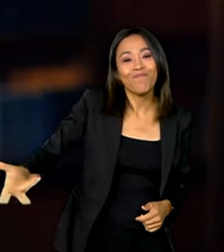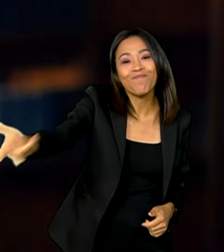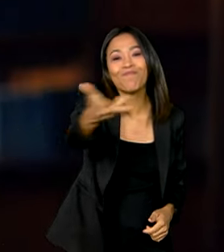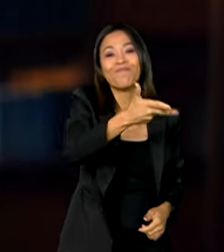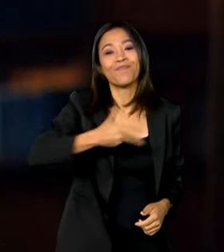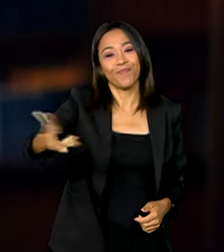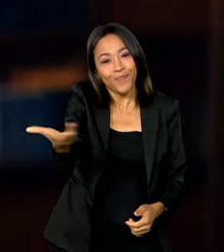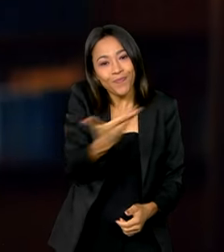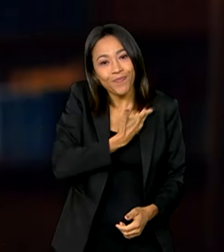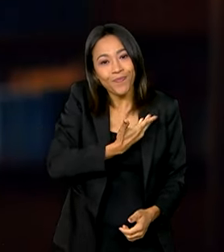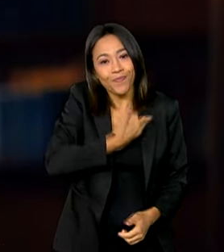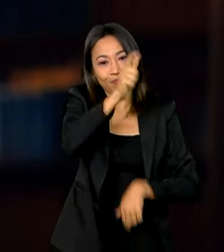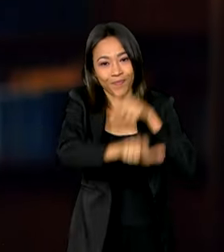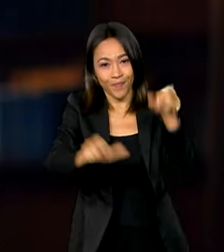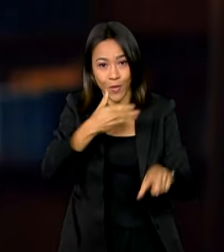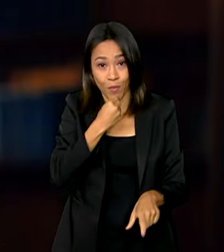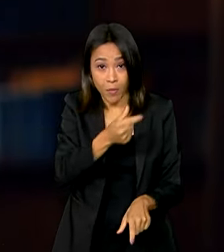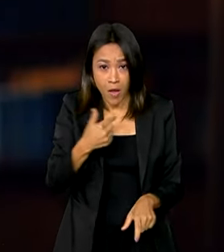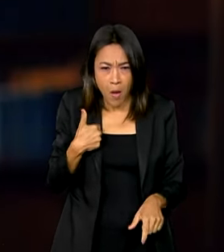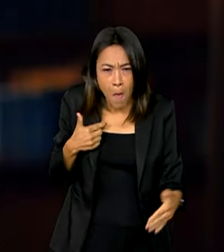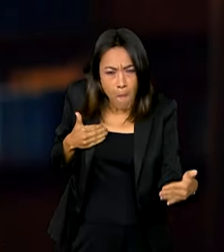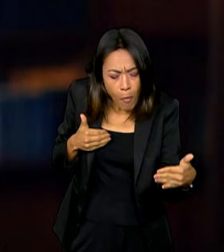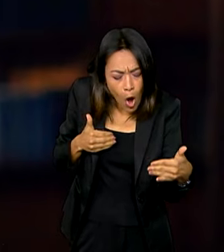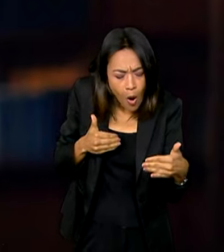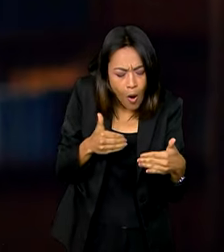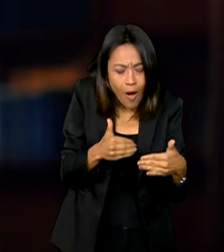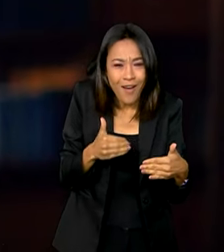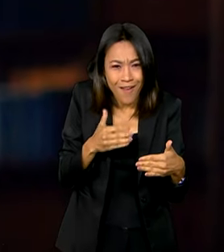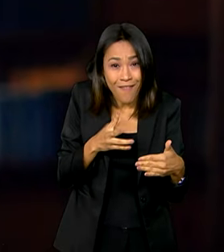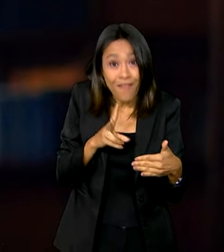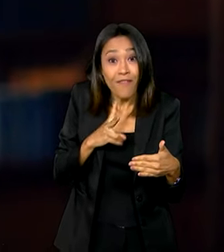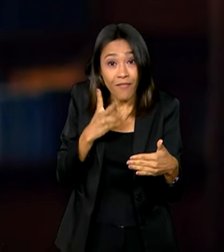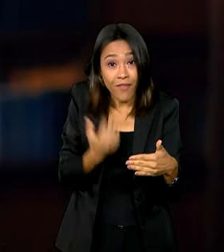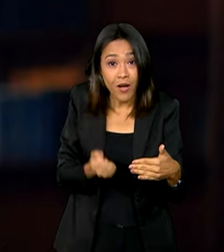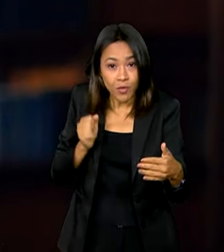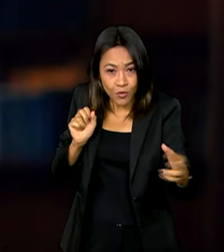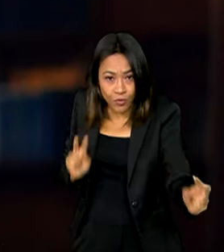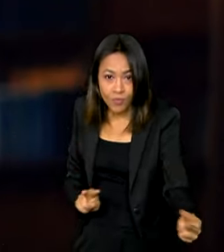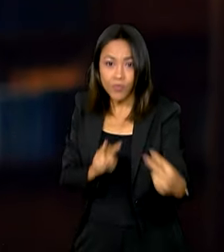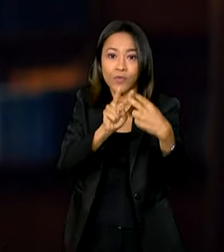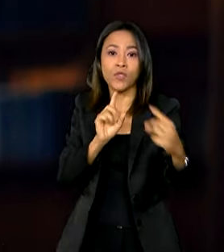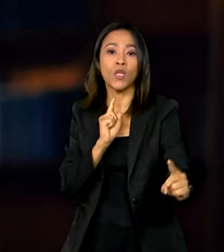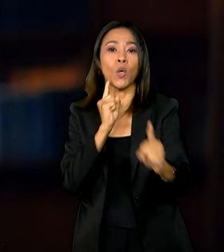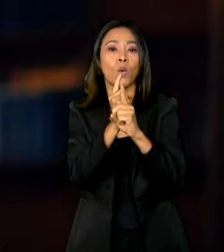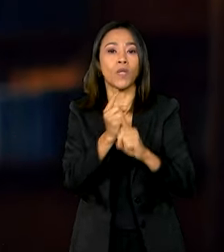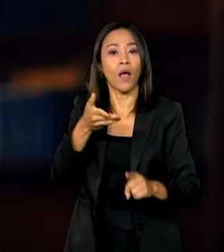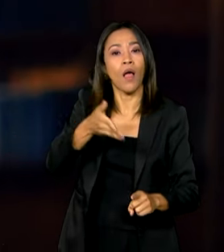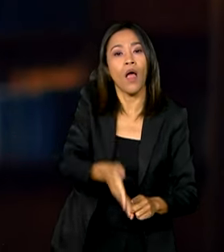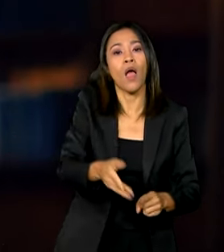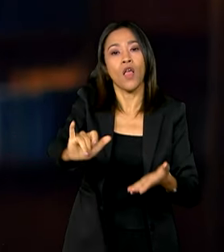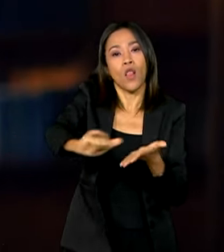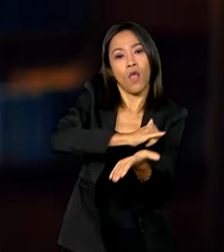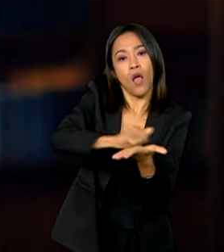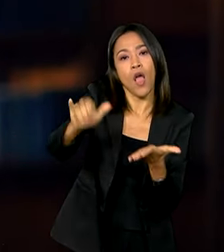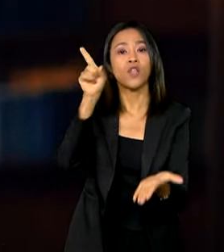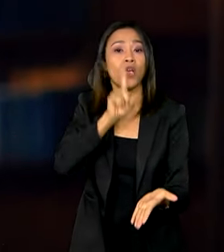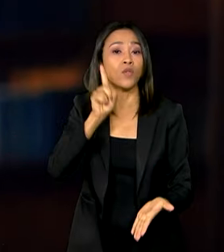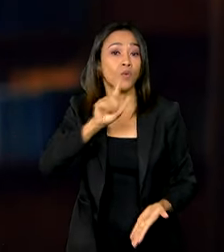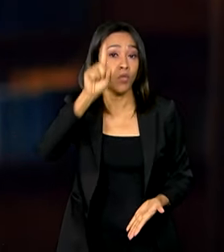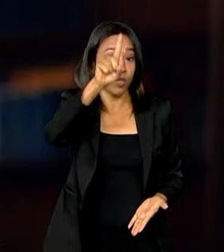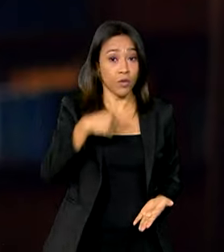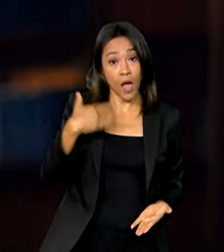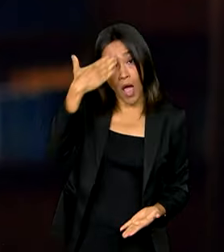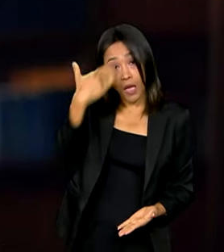amigas, dentro de poucos dias nos encontraremos em Nova Iorque na Cúpula do Futuro. Agradeço ao